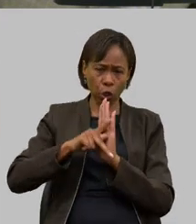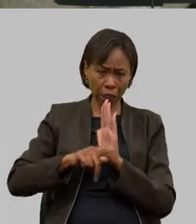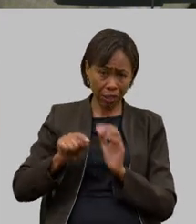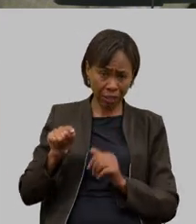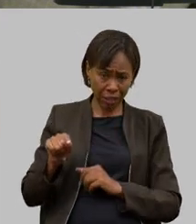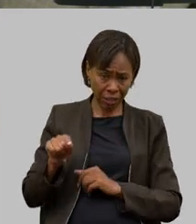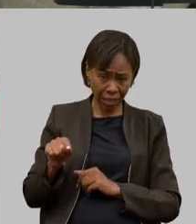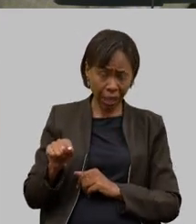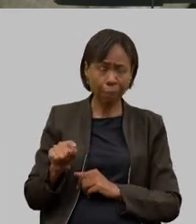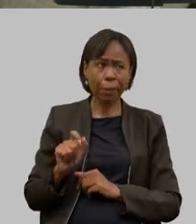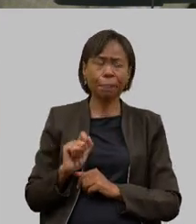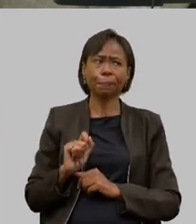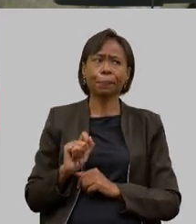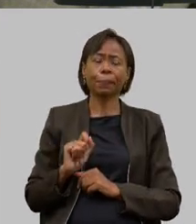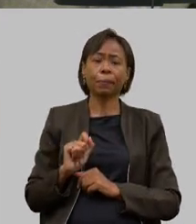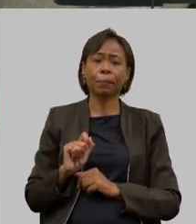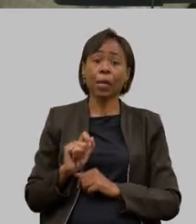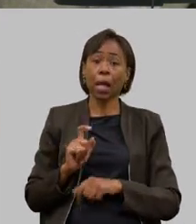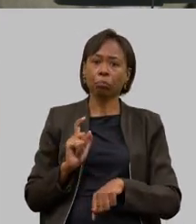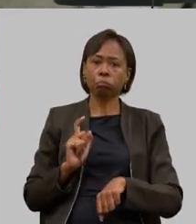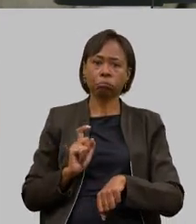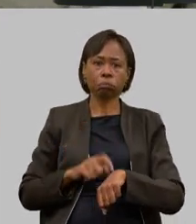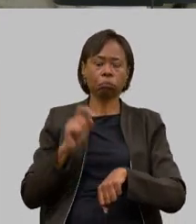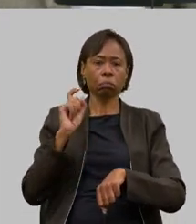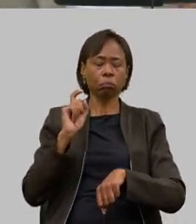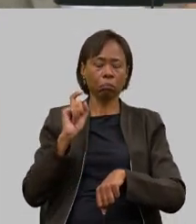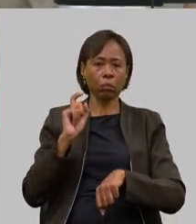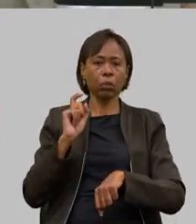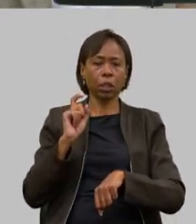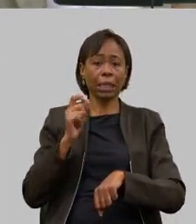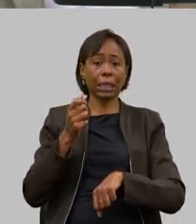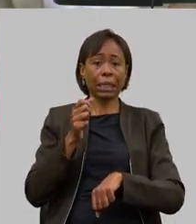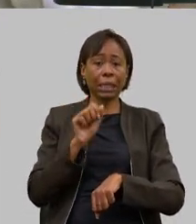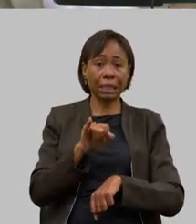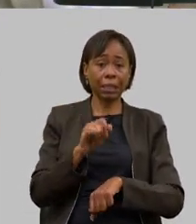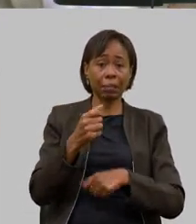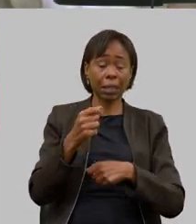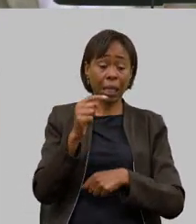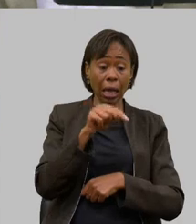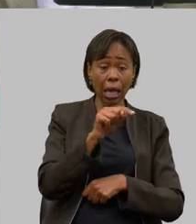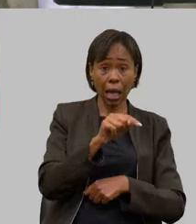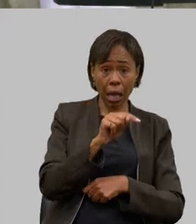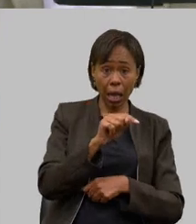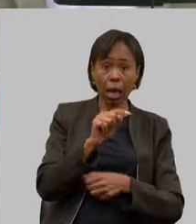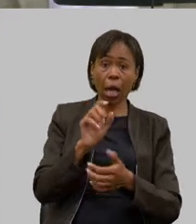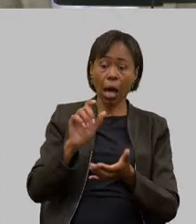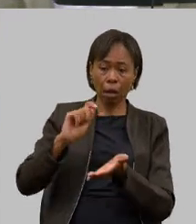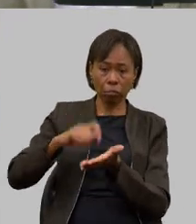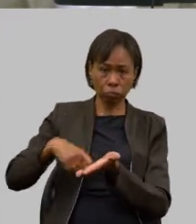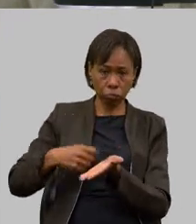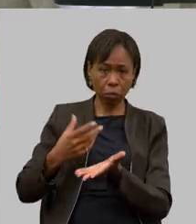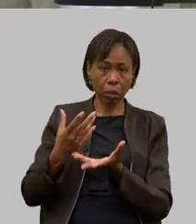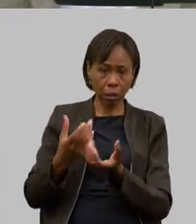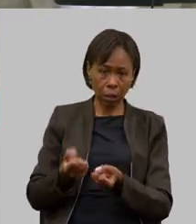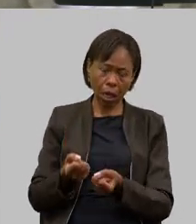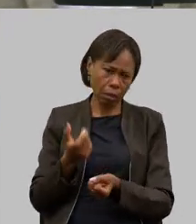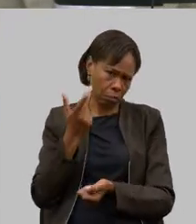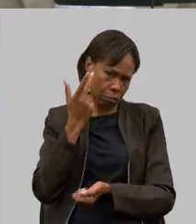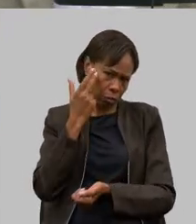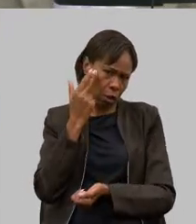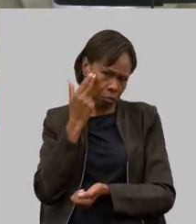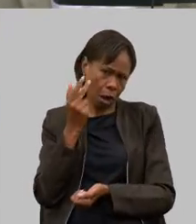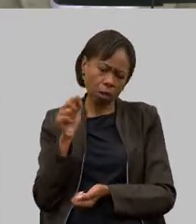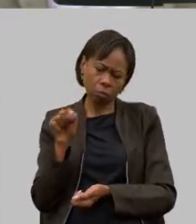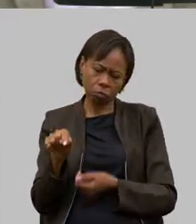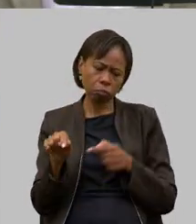imediatamente que tem que ter o aval da CEMAD isso é natural são secretarias que tem que estar em constante